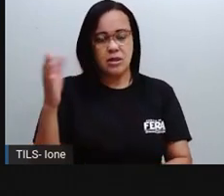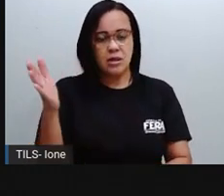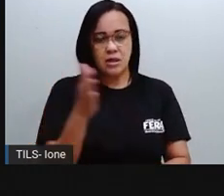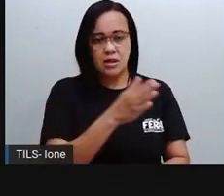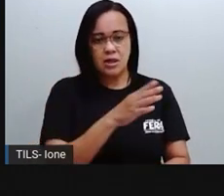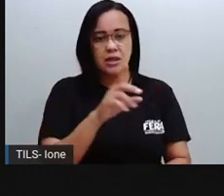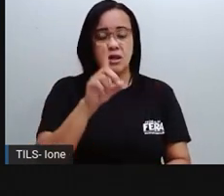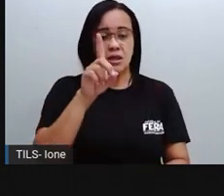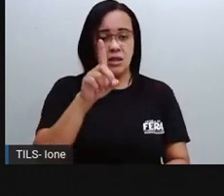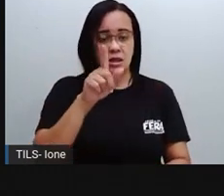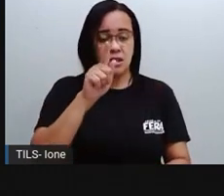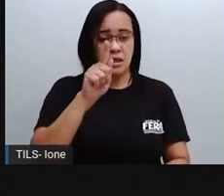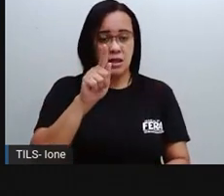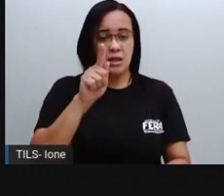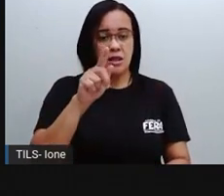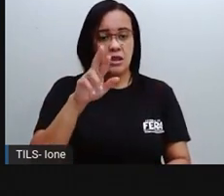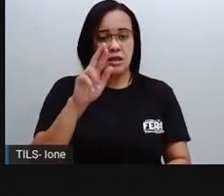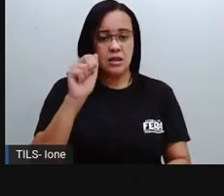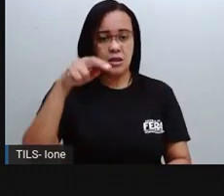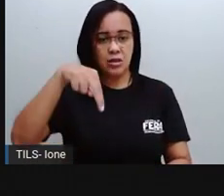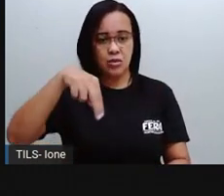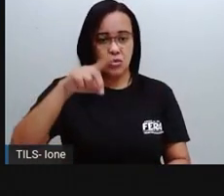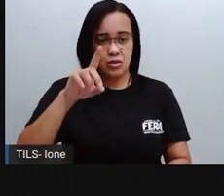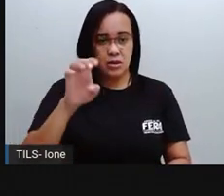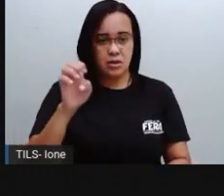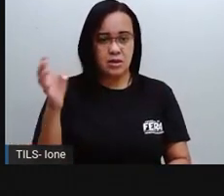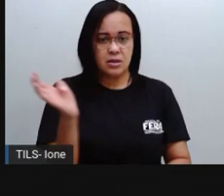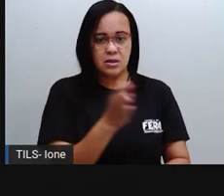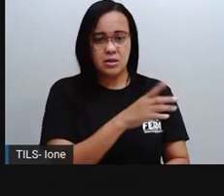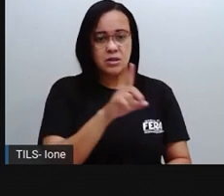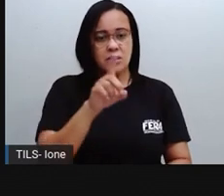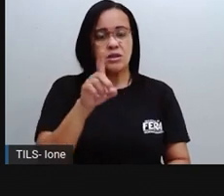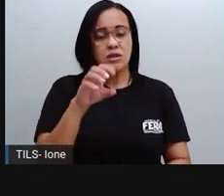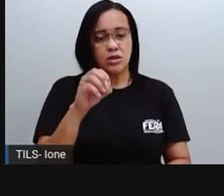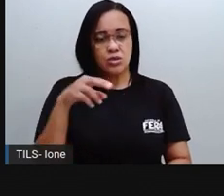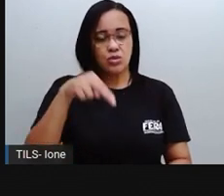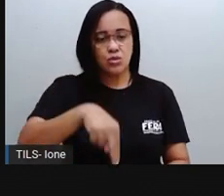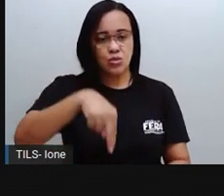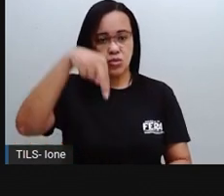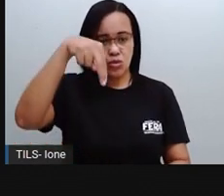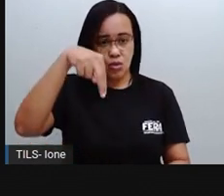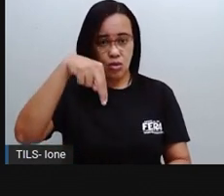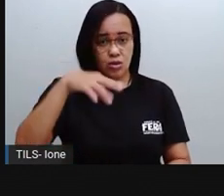diferente. Potiguar ou Norte Rio Grandense.